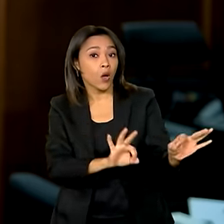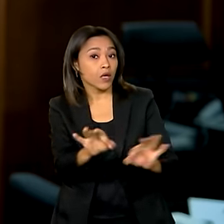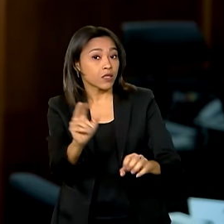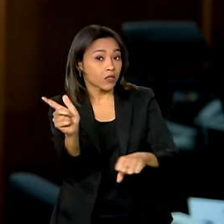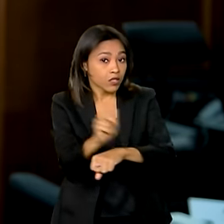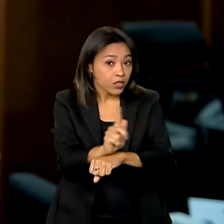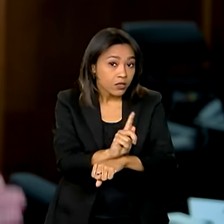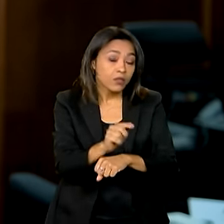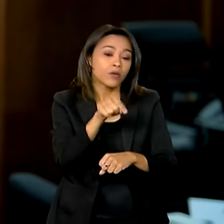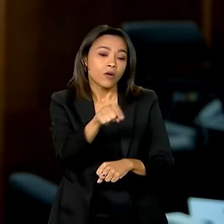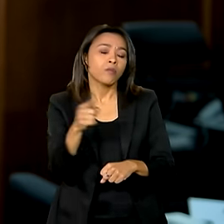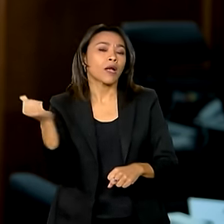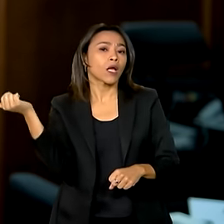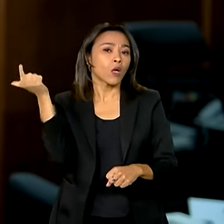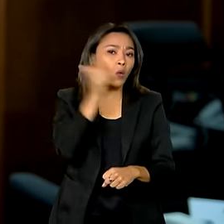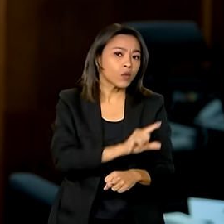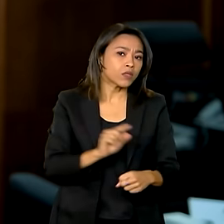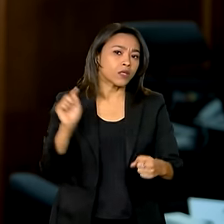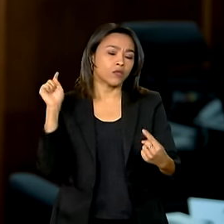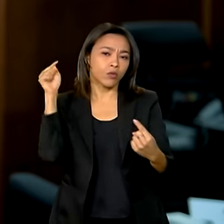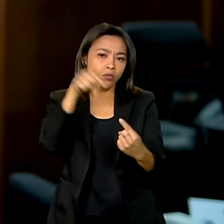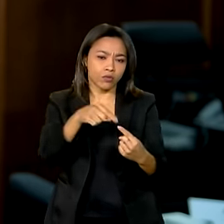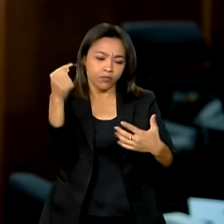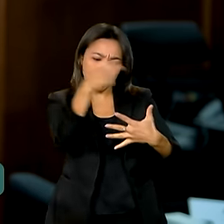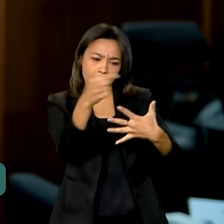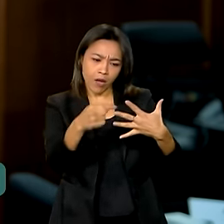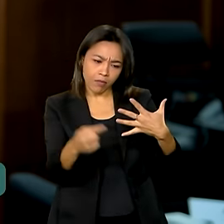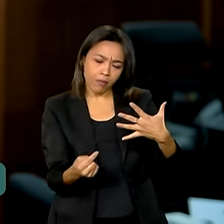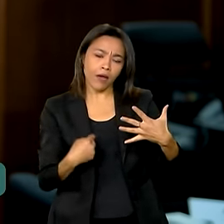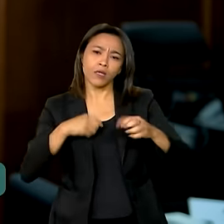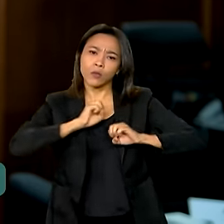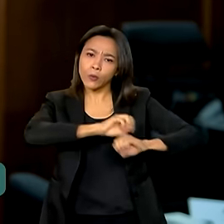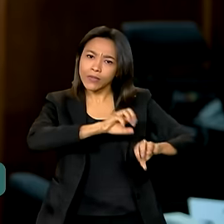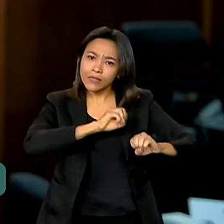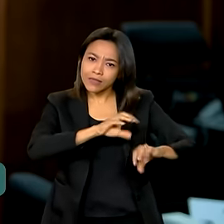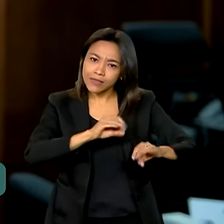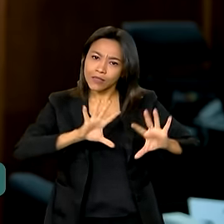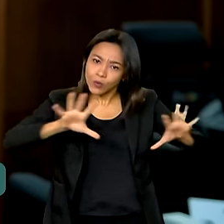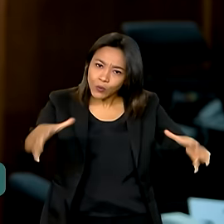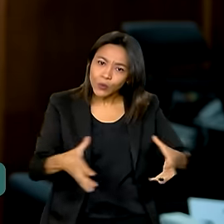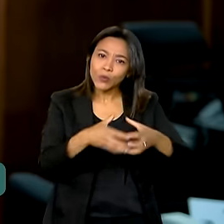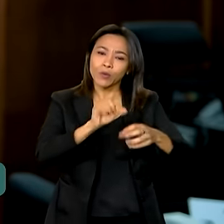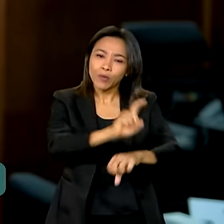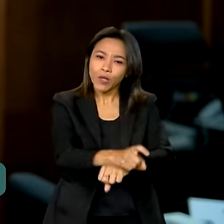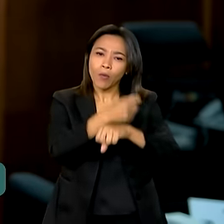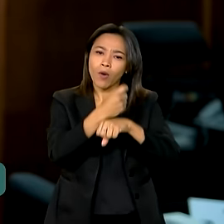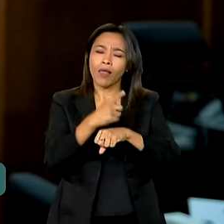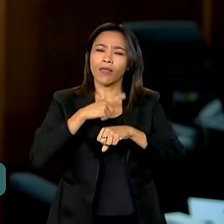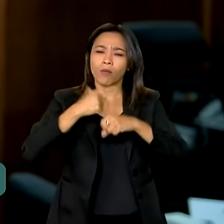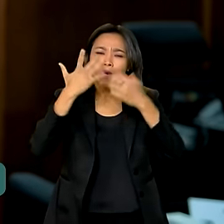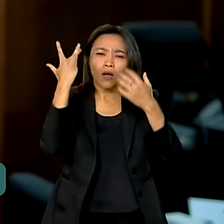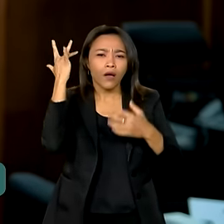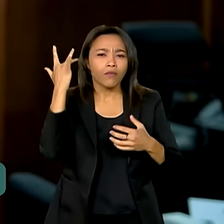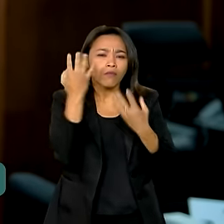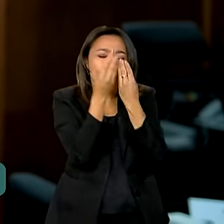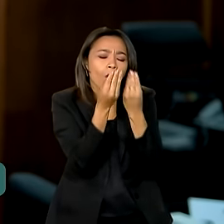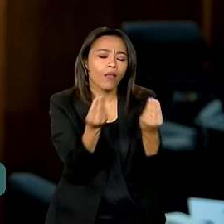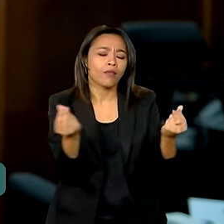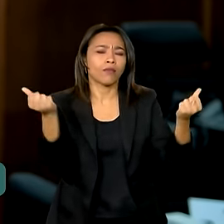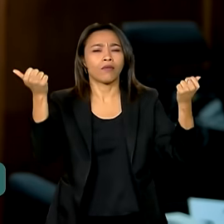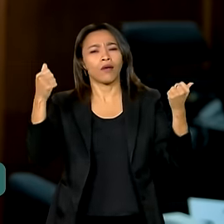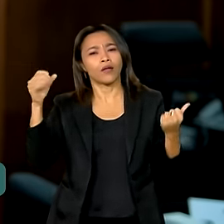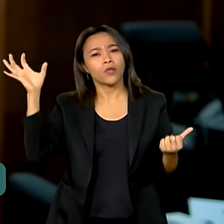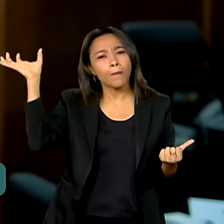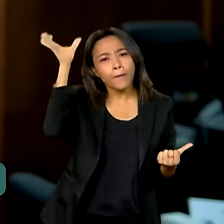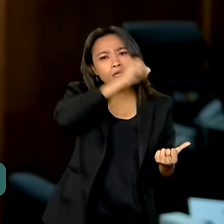PNEC sejam alcançados e a Educação Escolar Quilombola alcance a qualidade necessária para garantir o direito